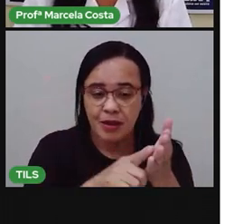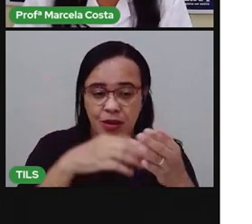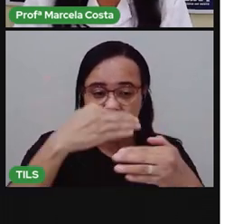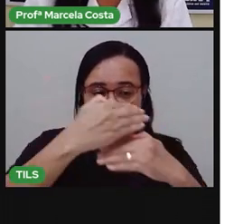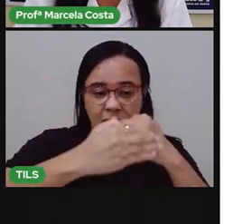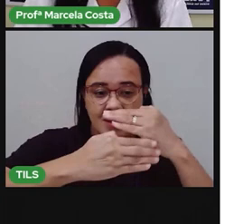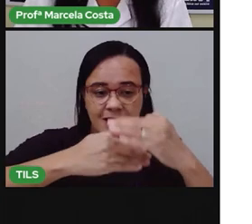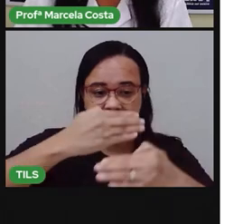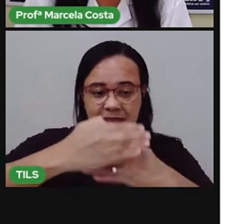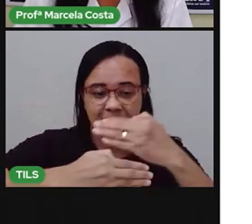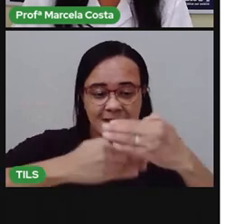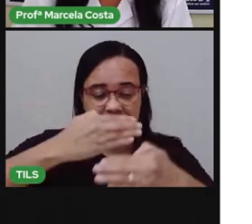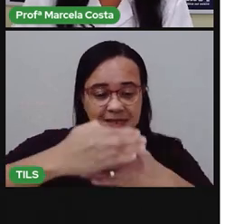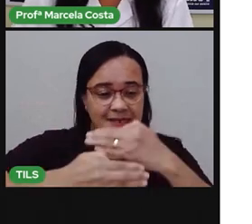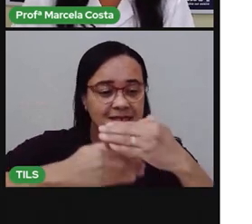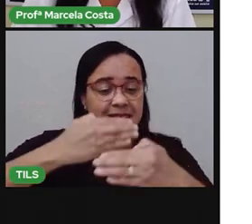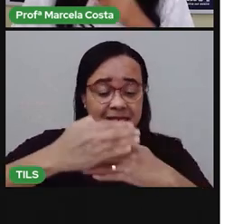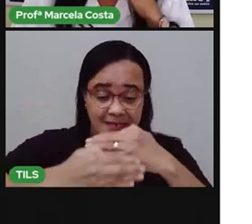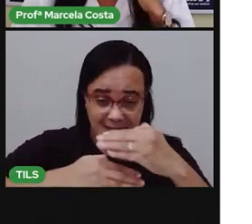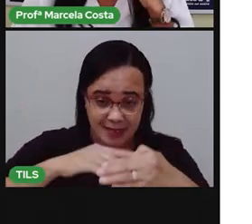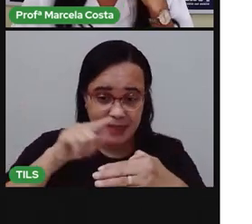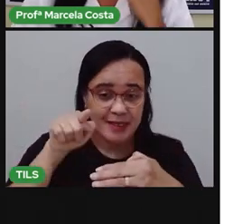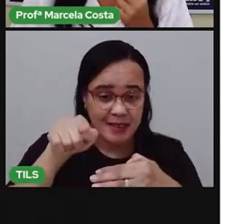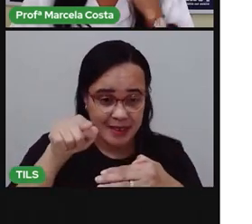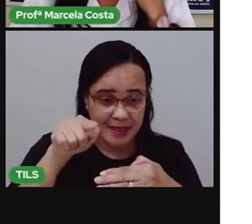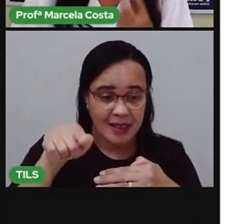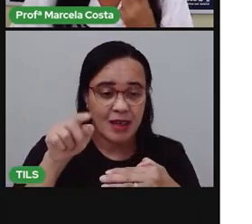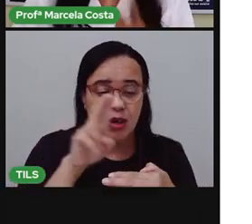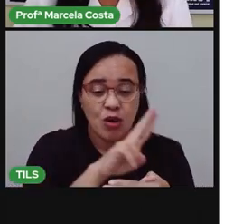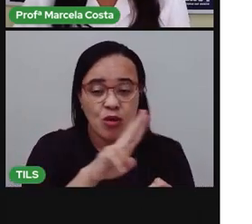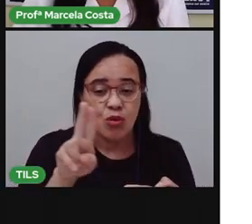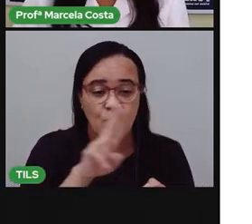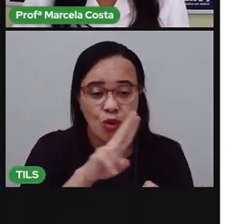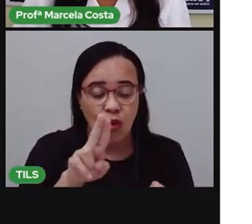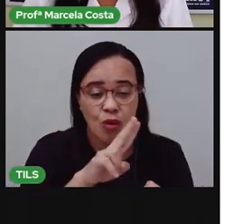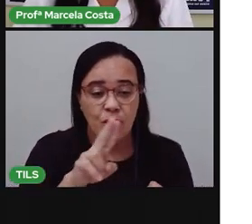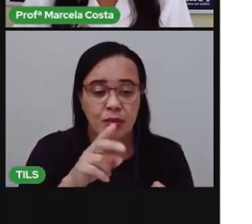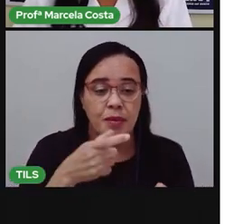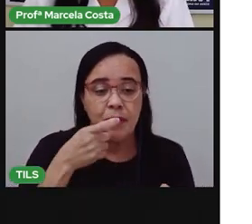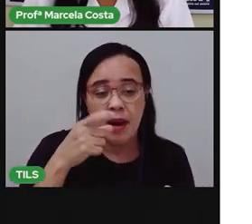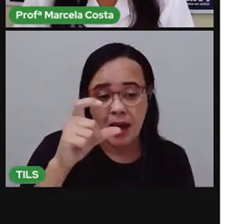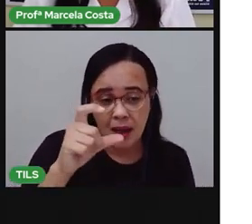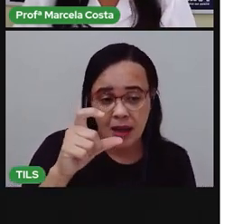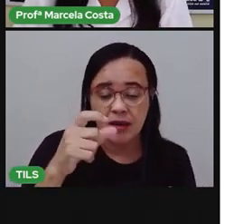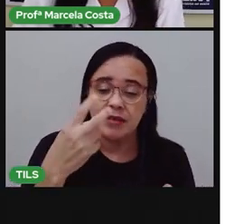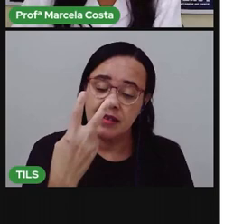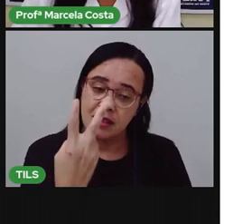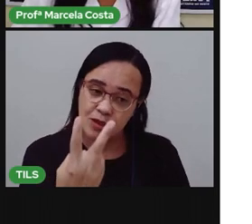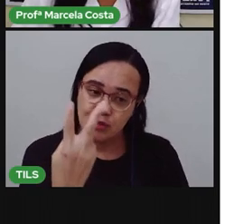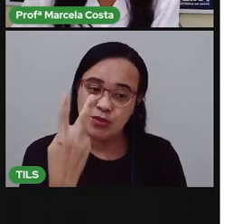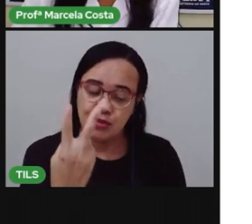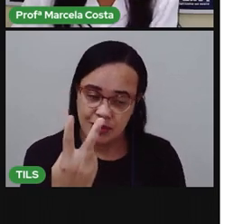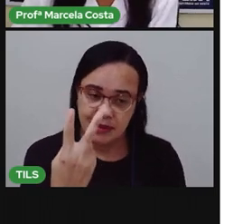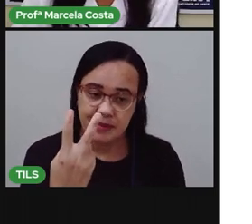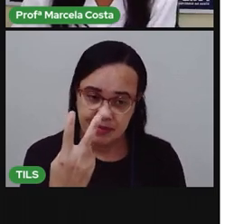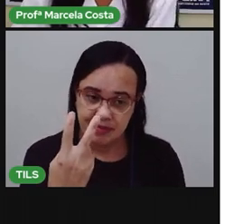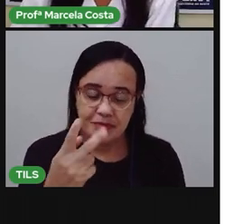vez, é o nome de um produto. Só que nesse nome tem duas palavras. Separadas por um espaço.